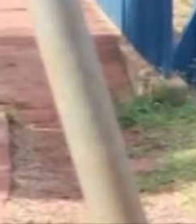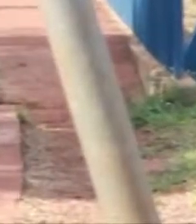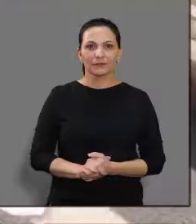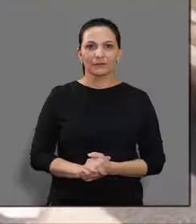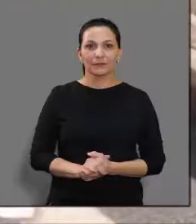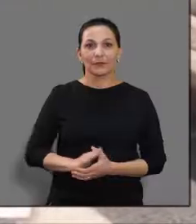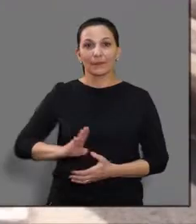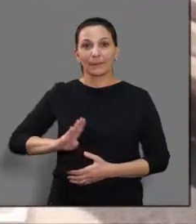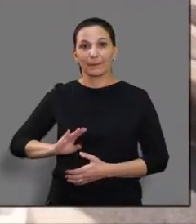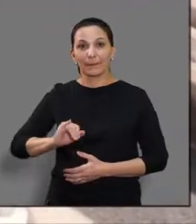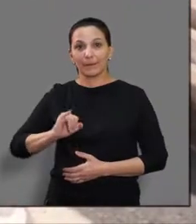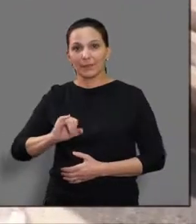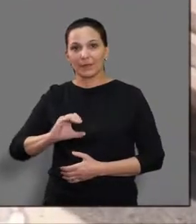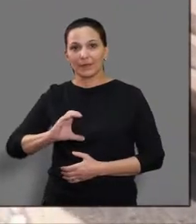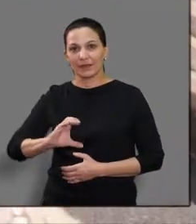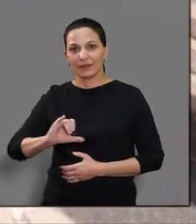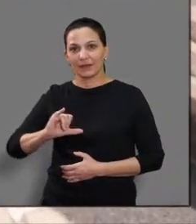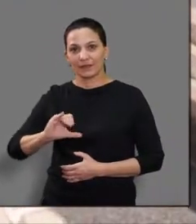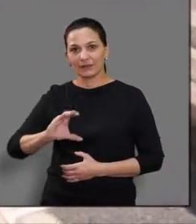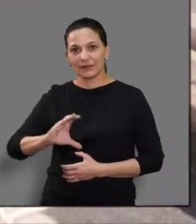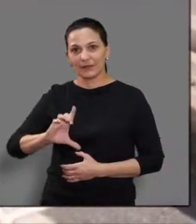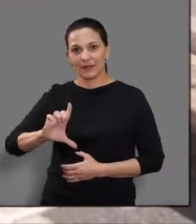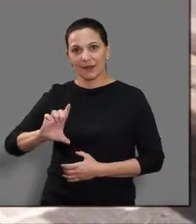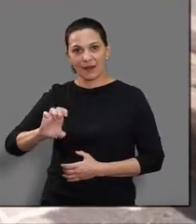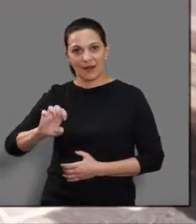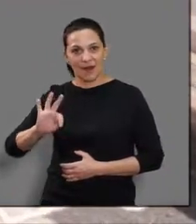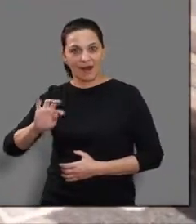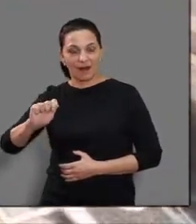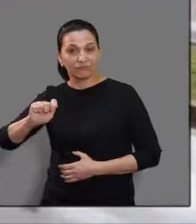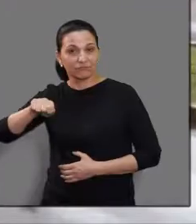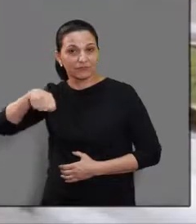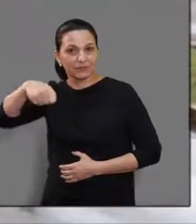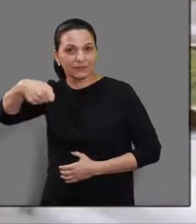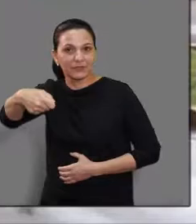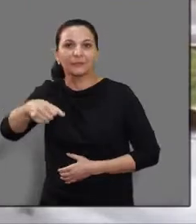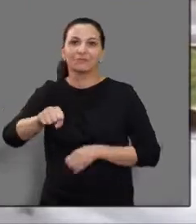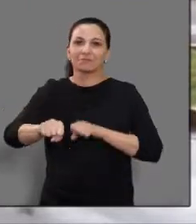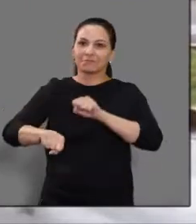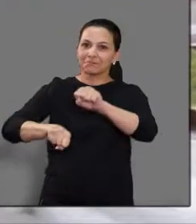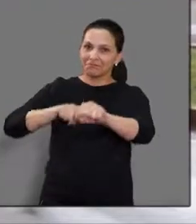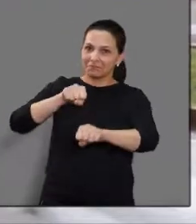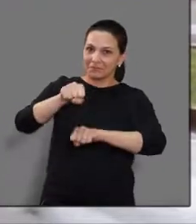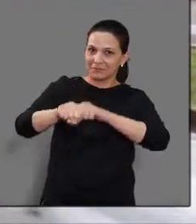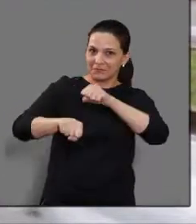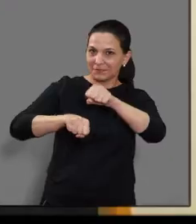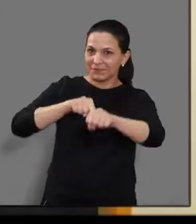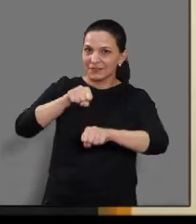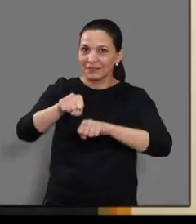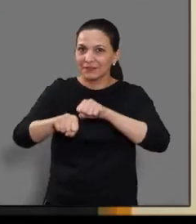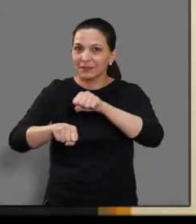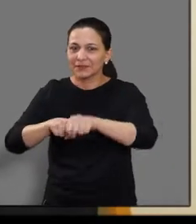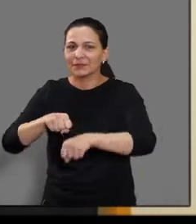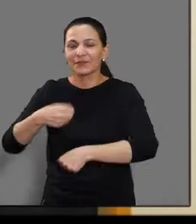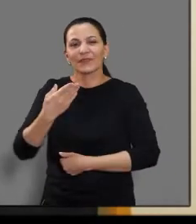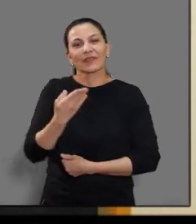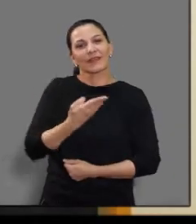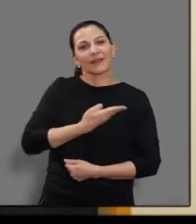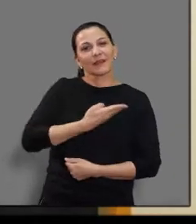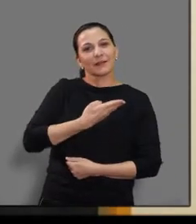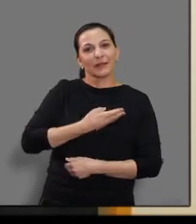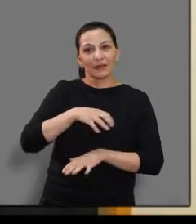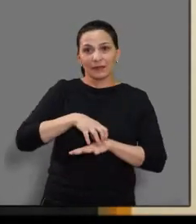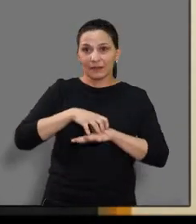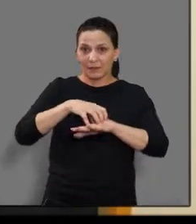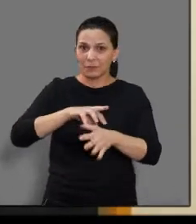É amiga, e seria até uma opção ao transporte coletivo por não ter custo. E no Parlamento Jovem da